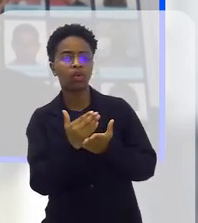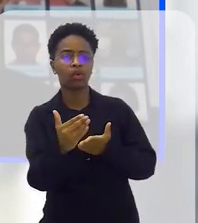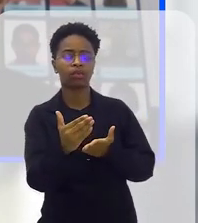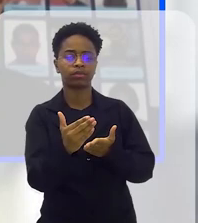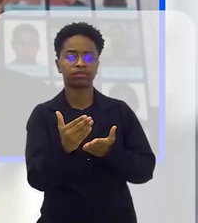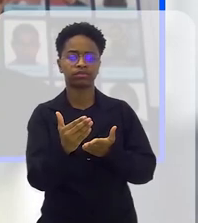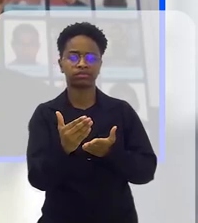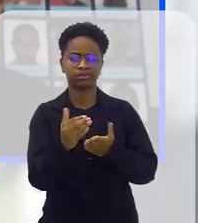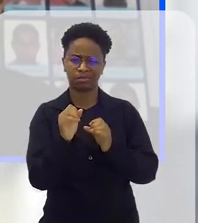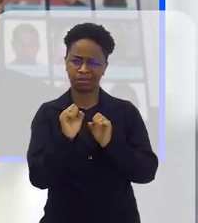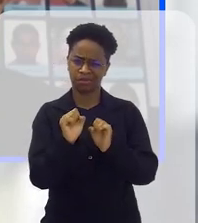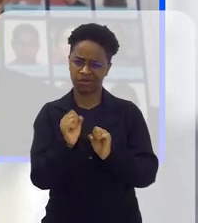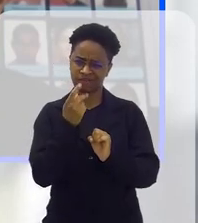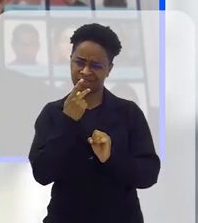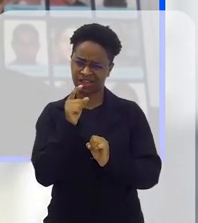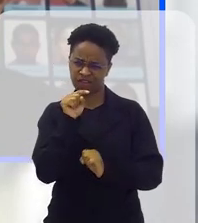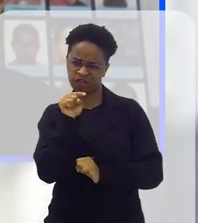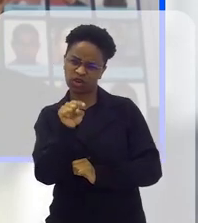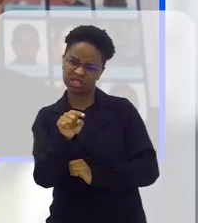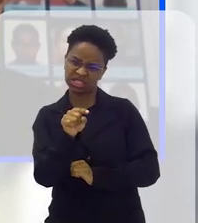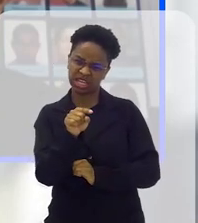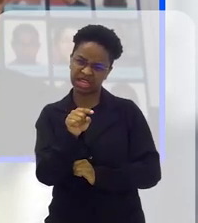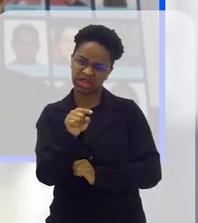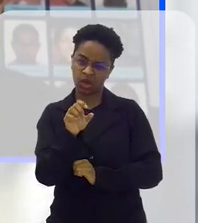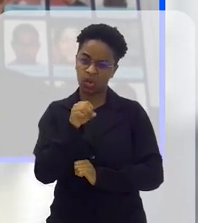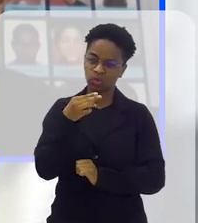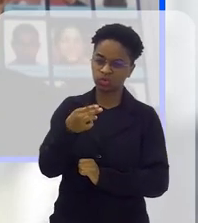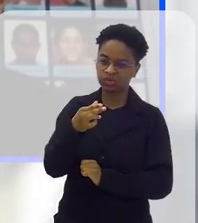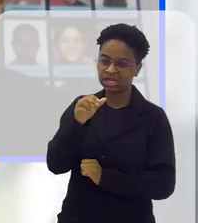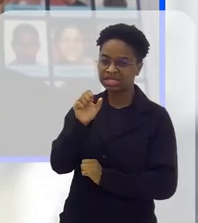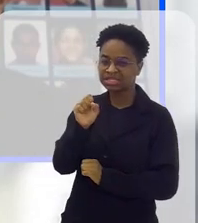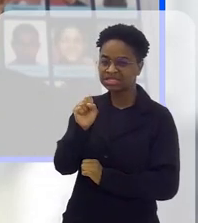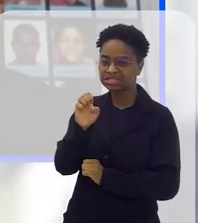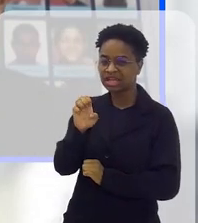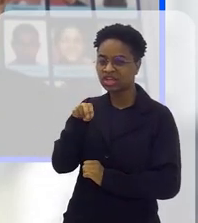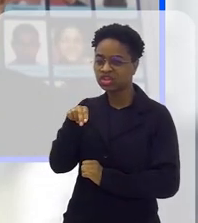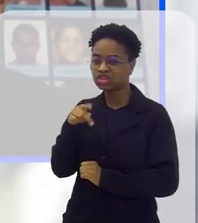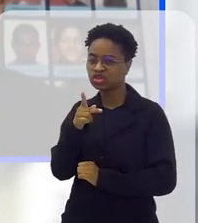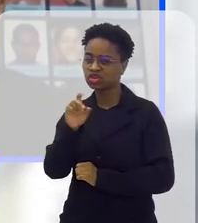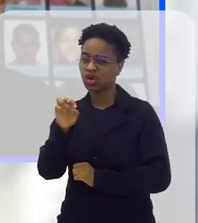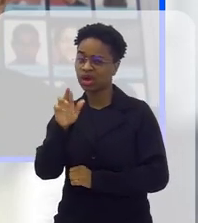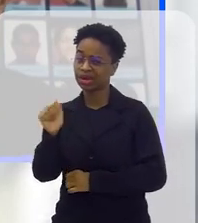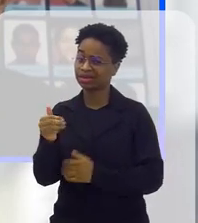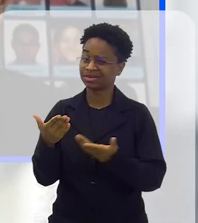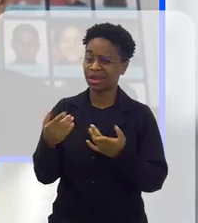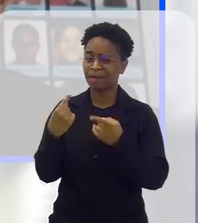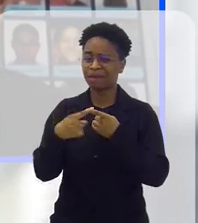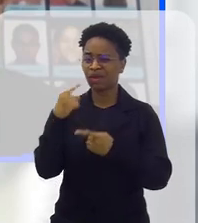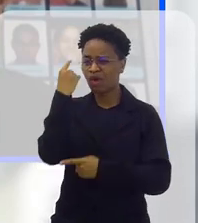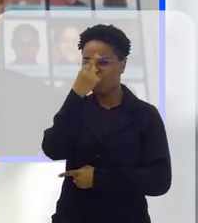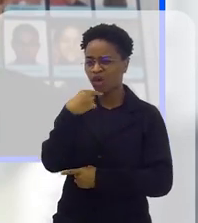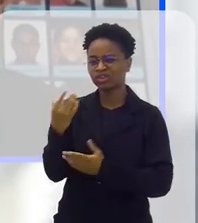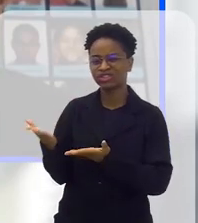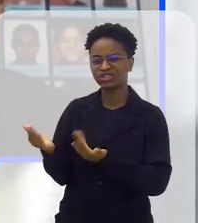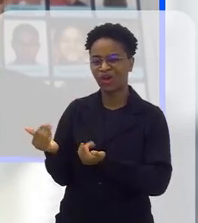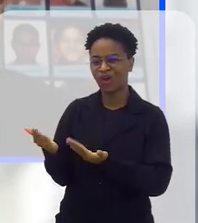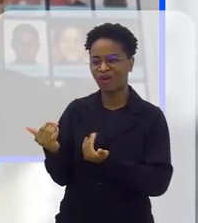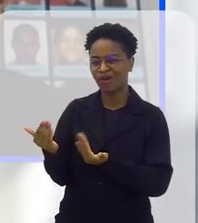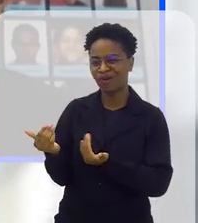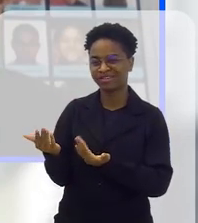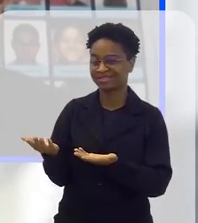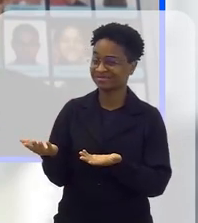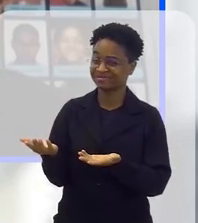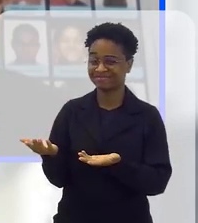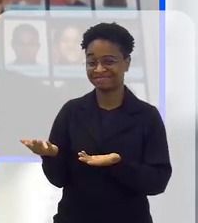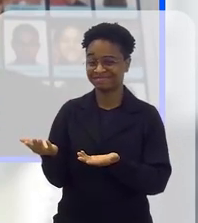com... Posso chamar você de você e não senhora, presidente? Porque com esse semblante tão